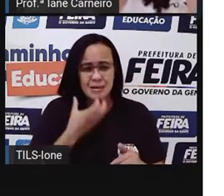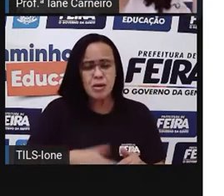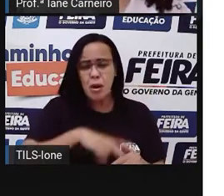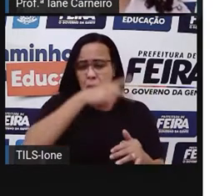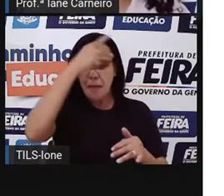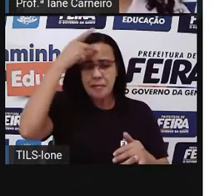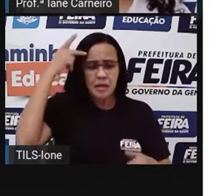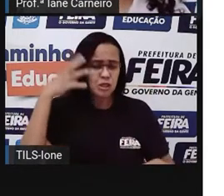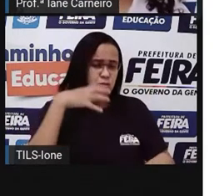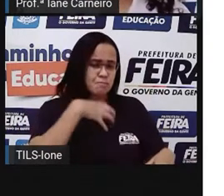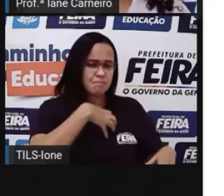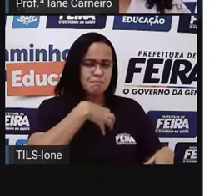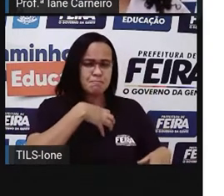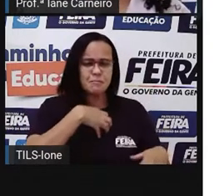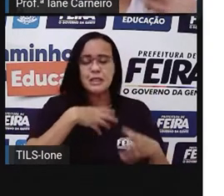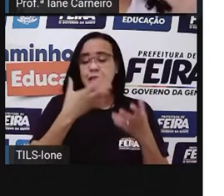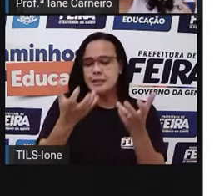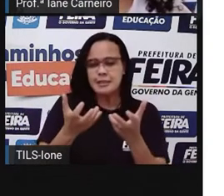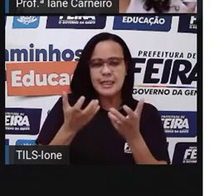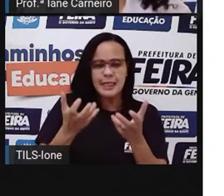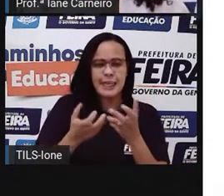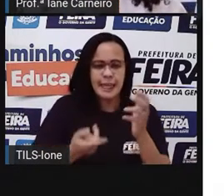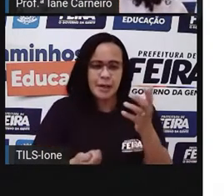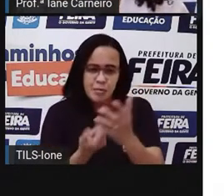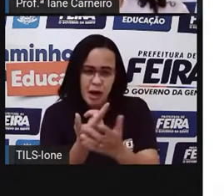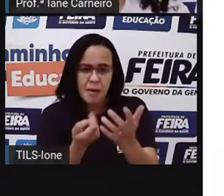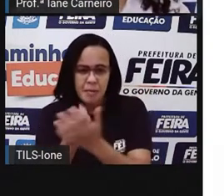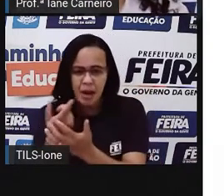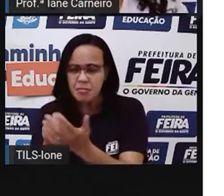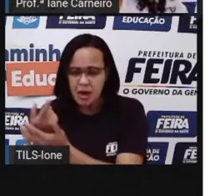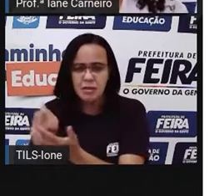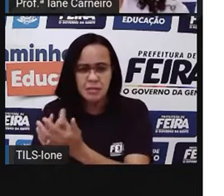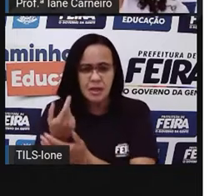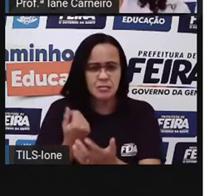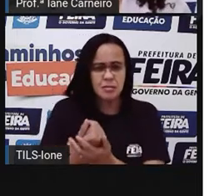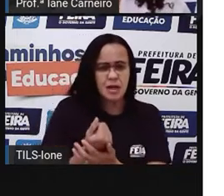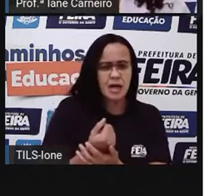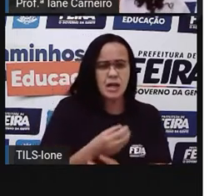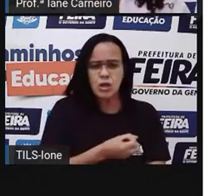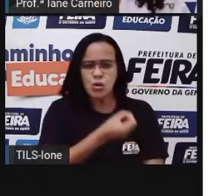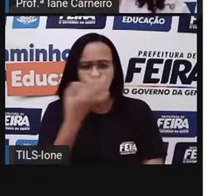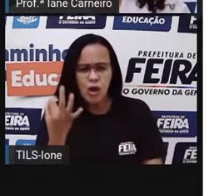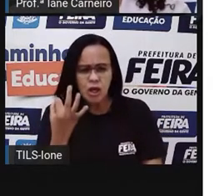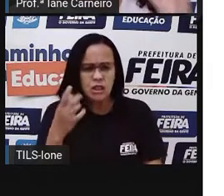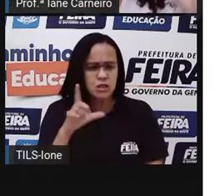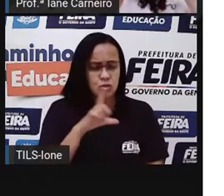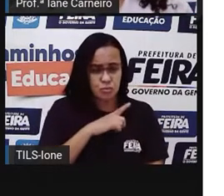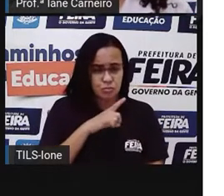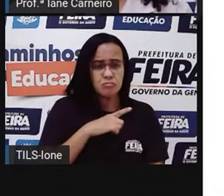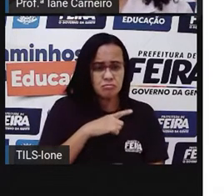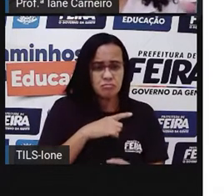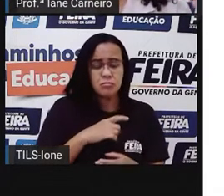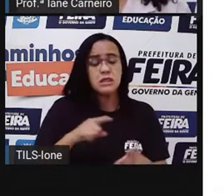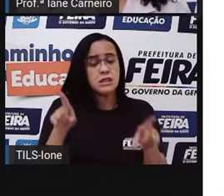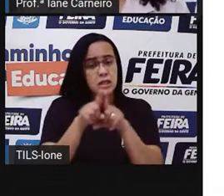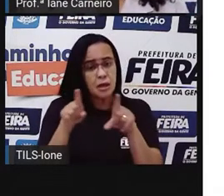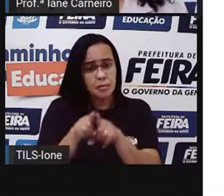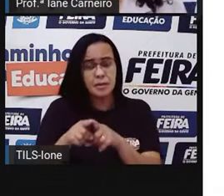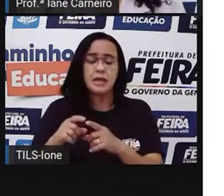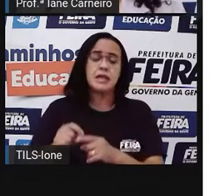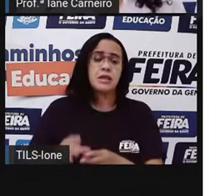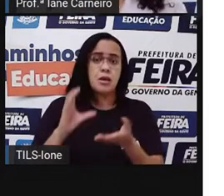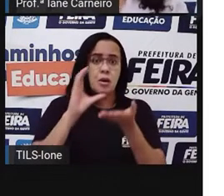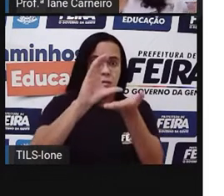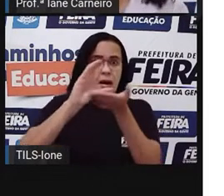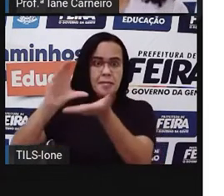uma promoção, ó, se você comprar X valor aí, comprar uma quantidade de produtos, você pode